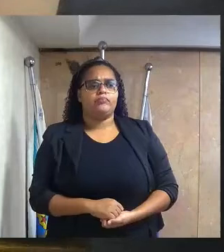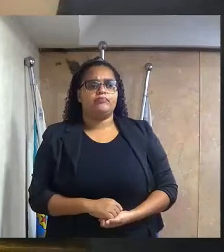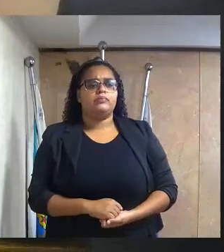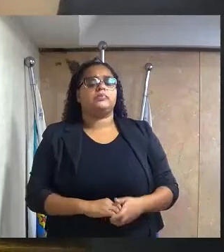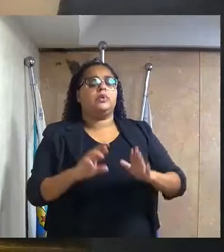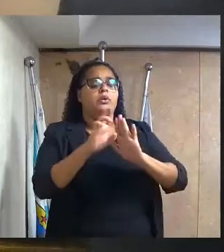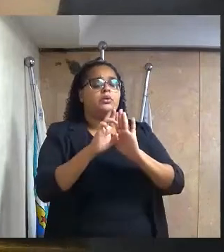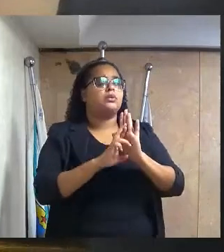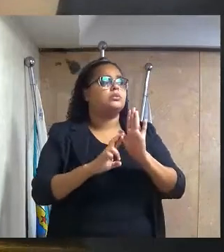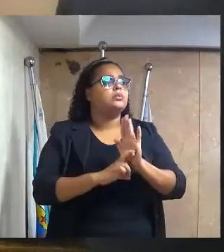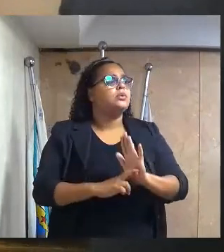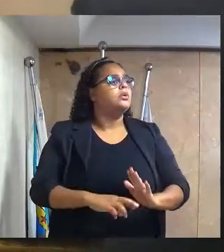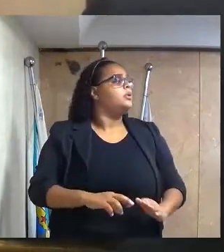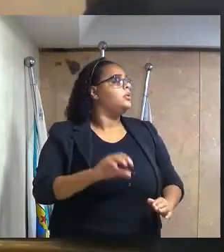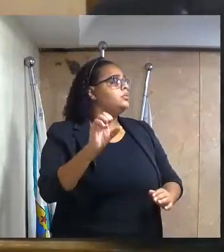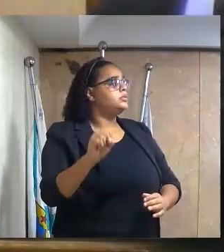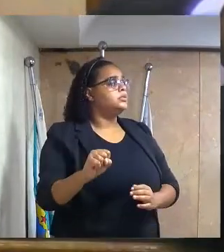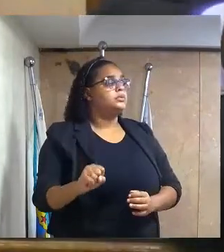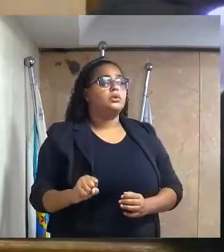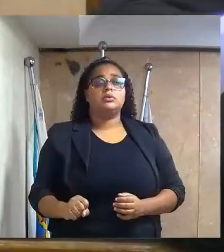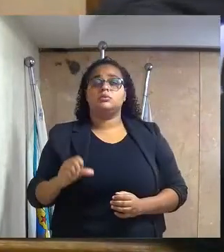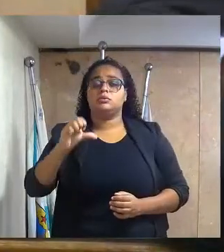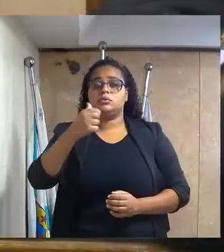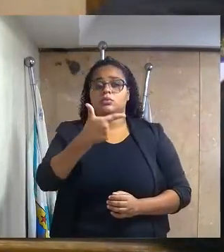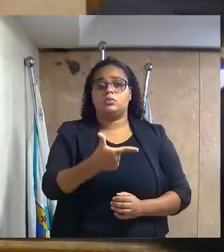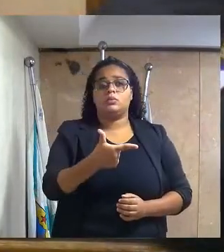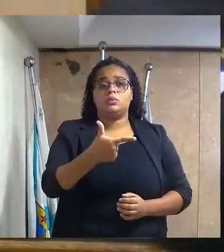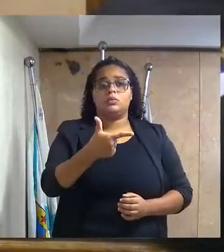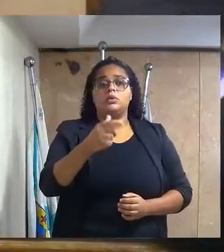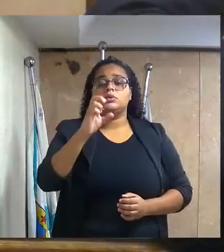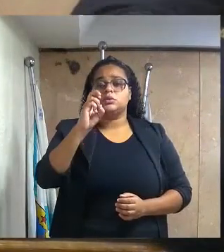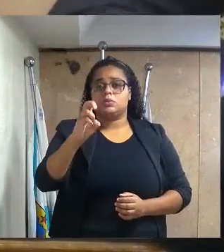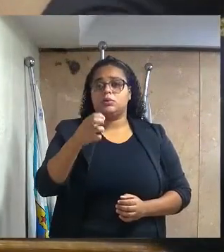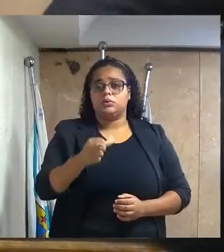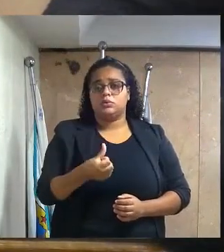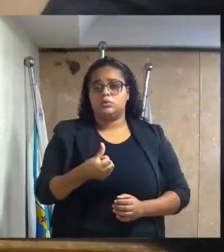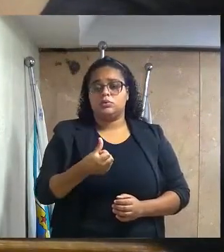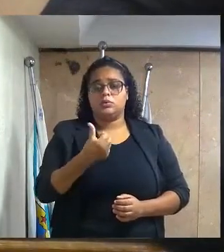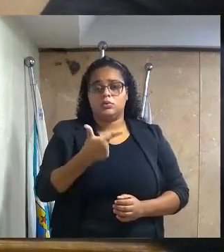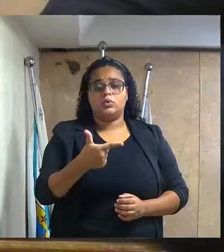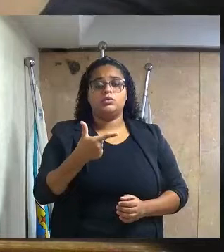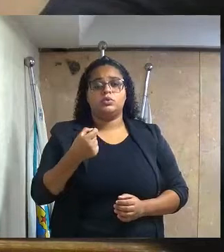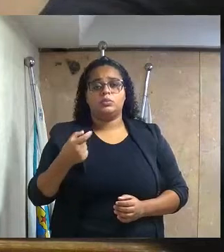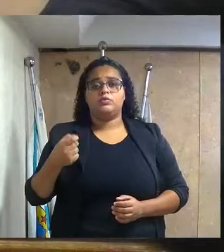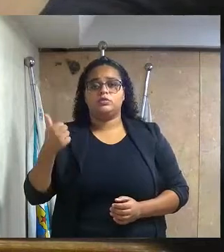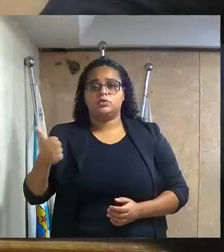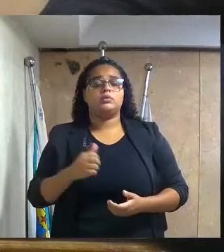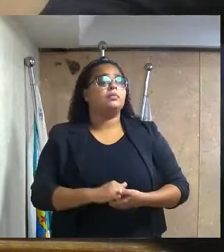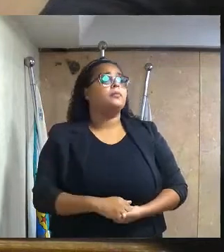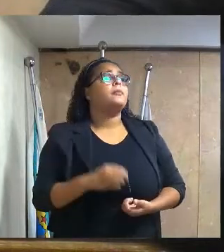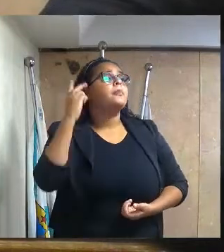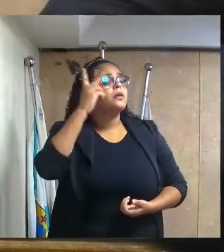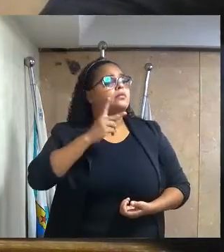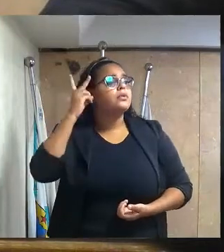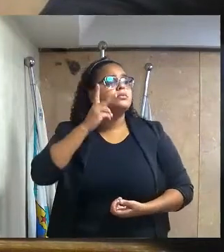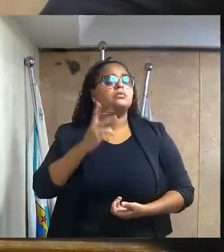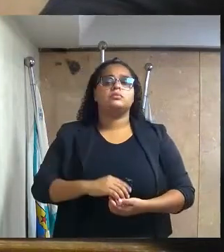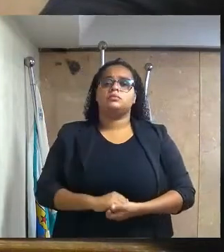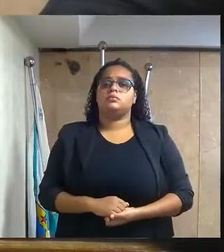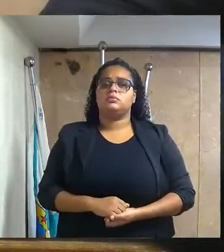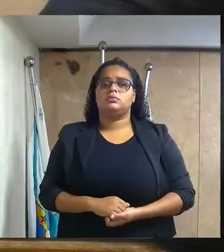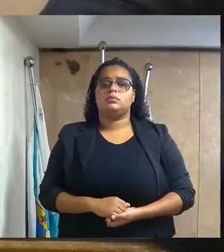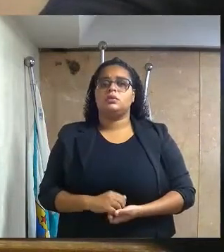Requerimento número 852-2021, da excelentíssima senhora vereadora